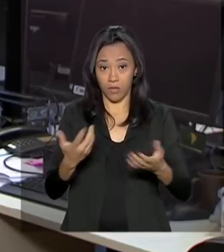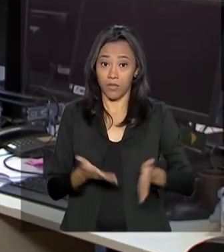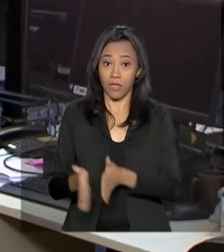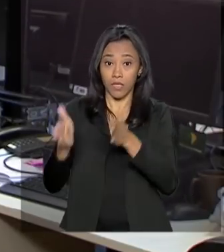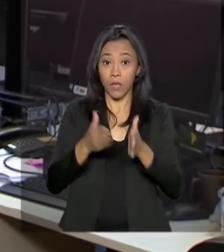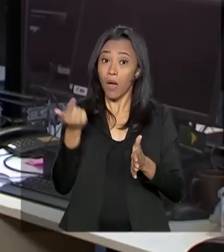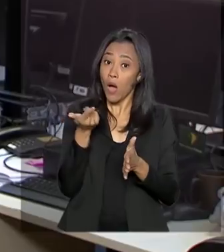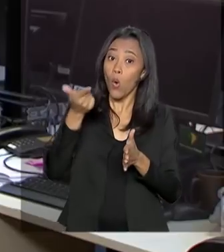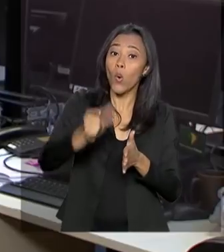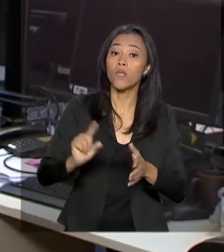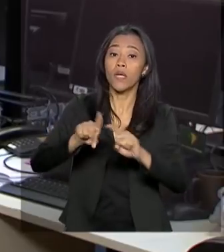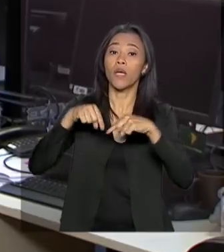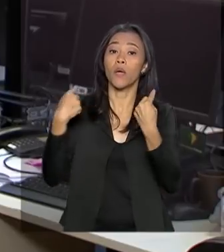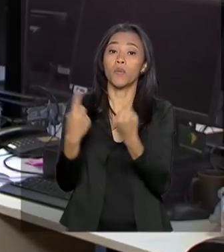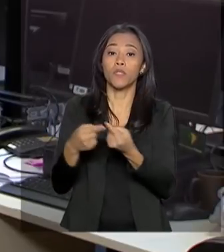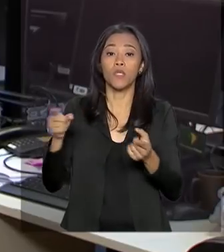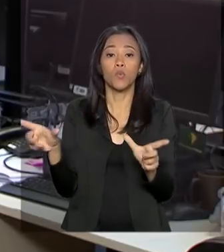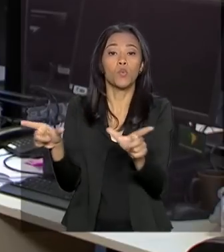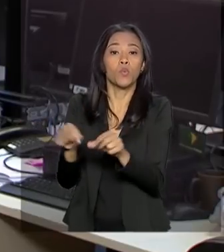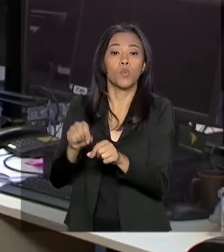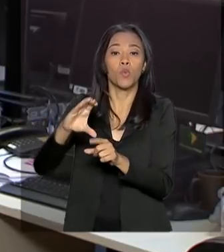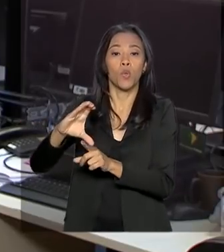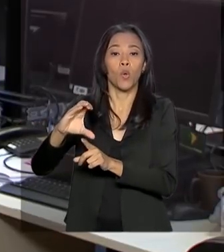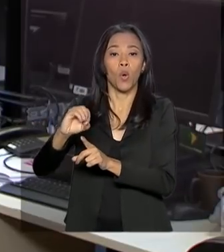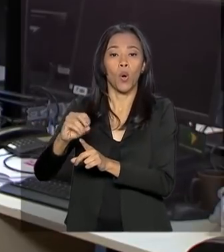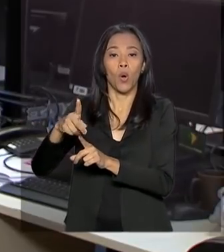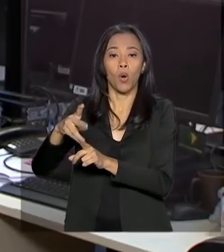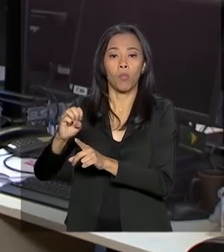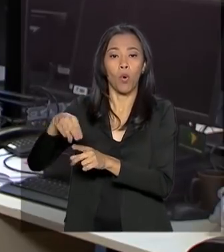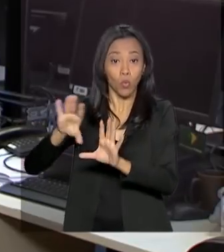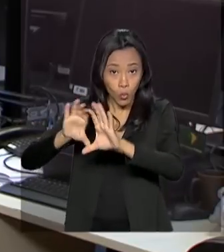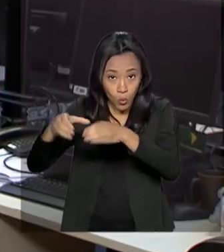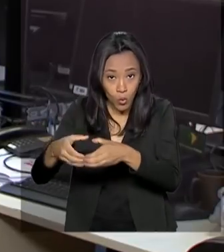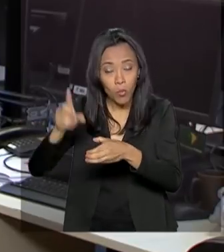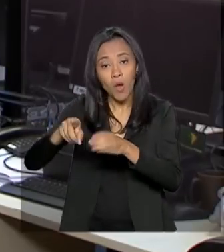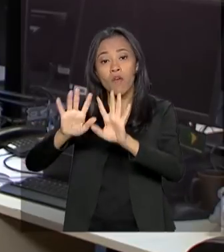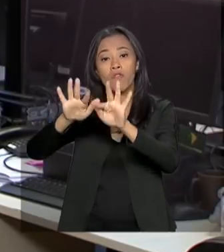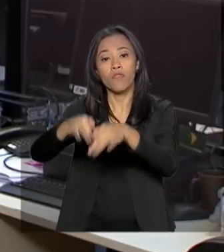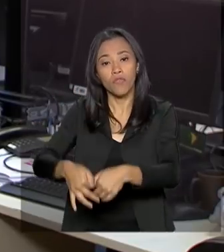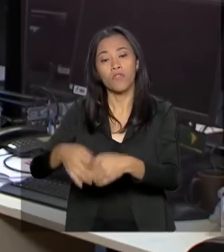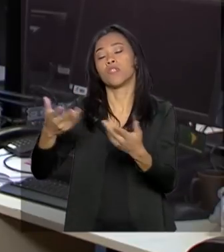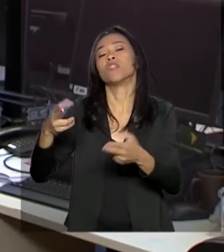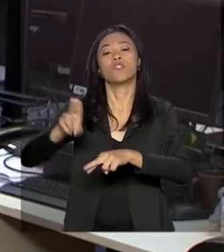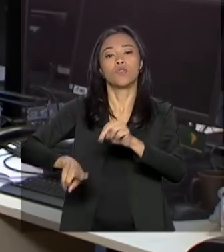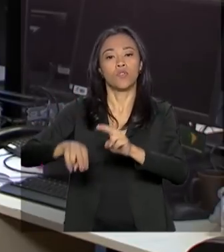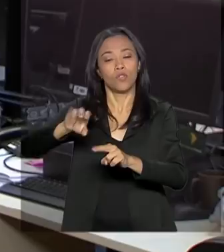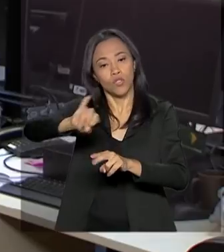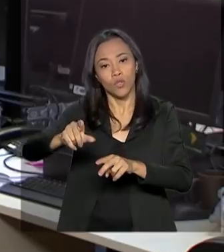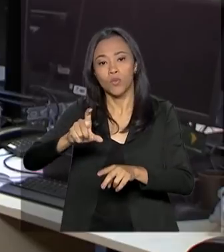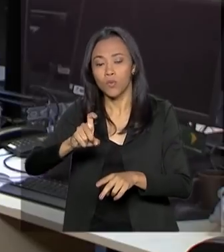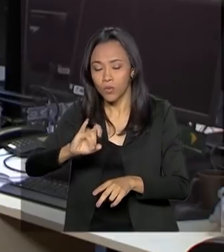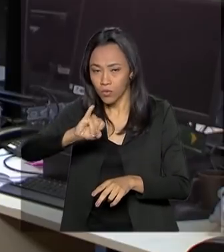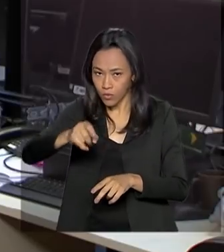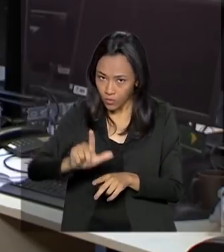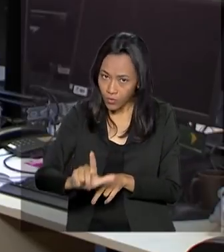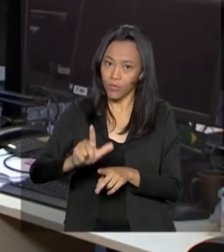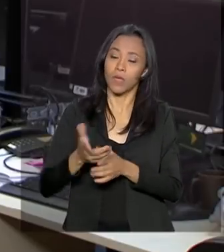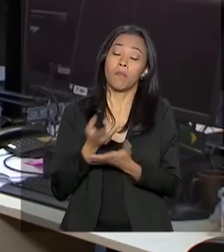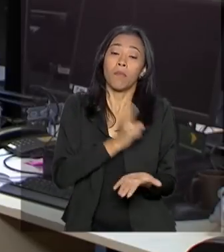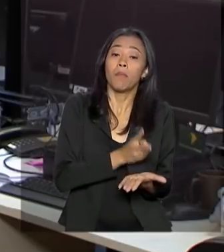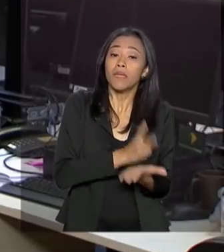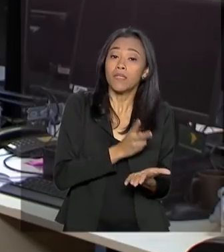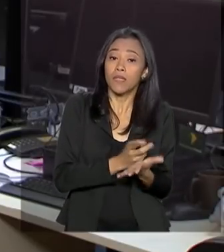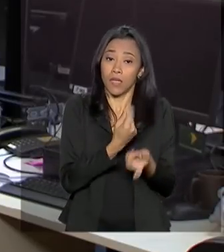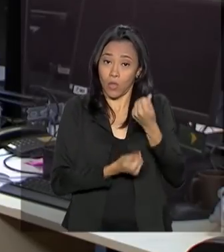do Comitê de Política Monetária, do Copom, está marcada para o fim de julho. E para manter a economia sob controle, o